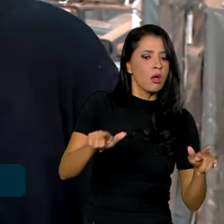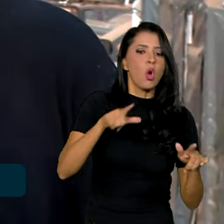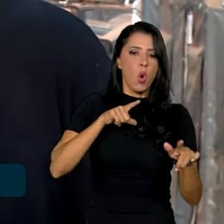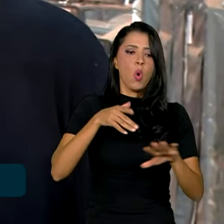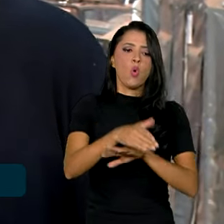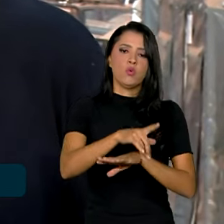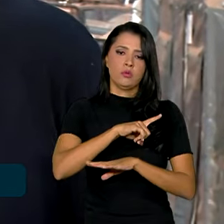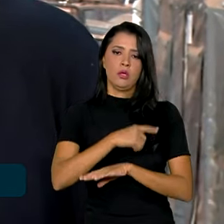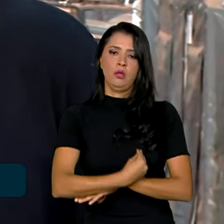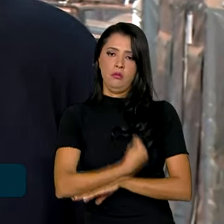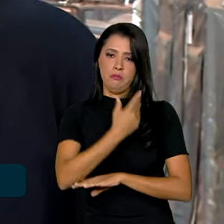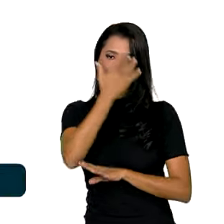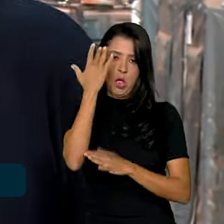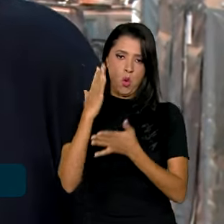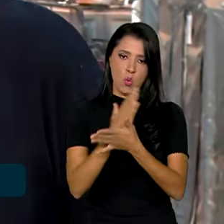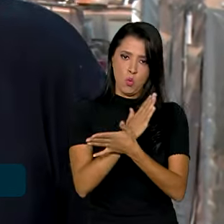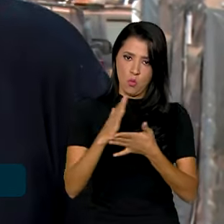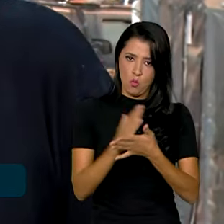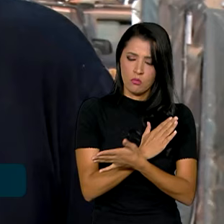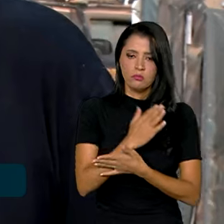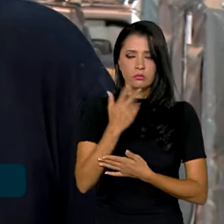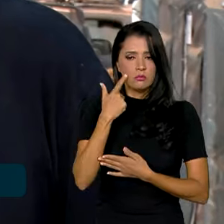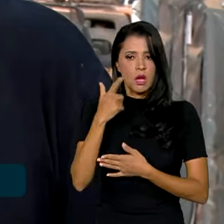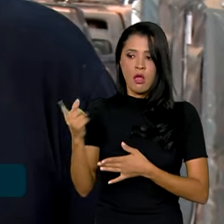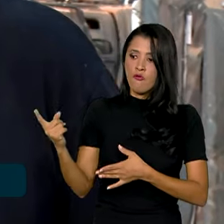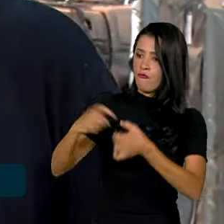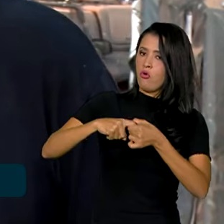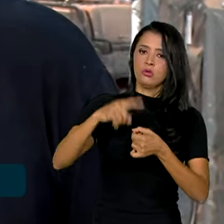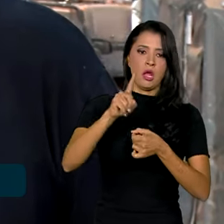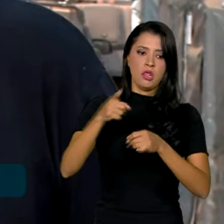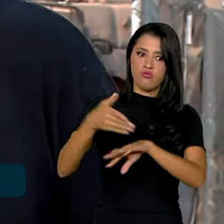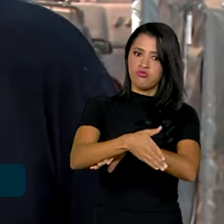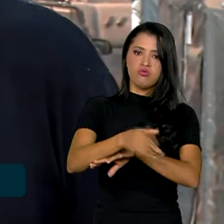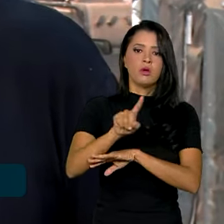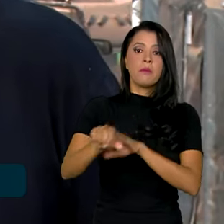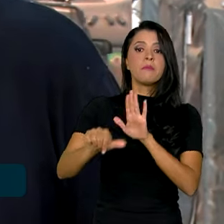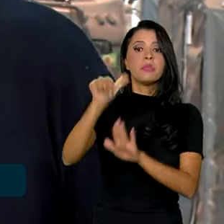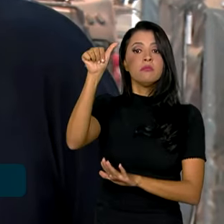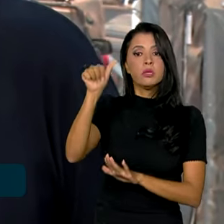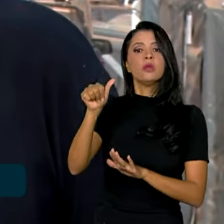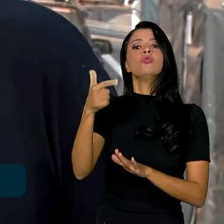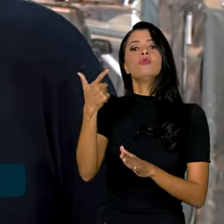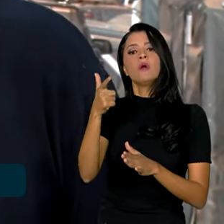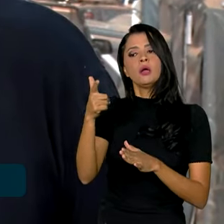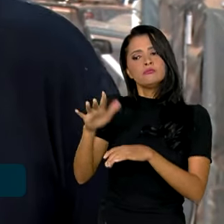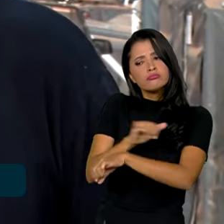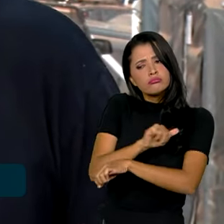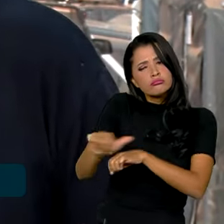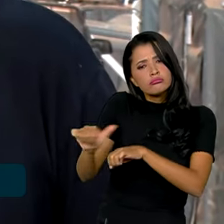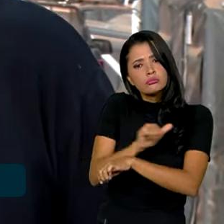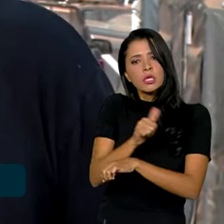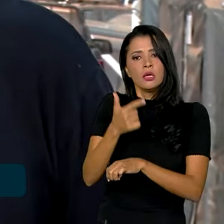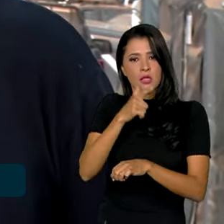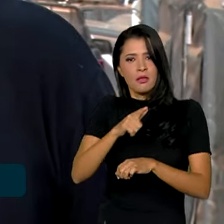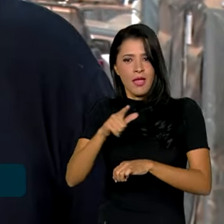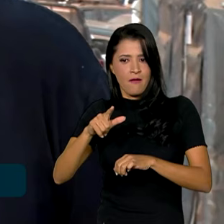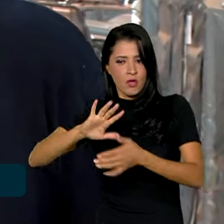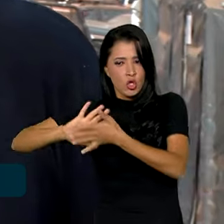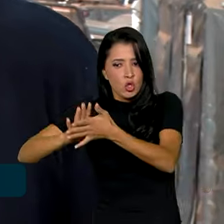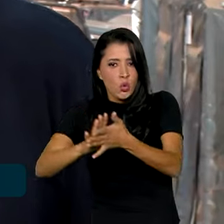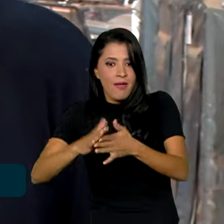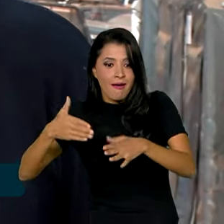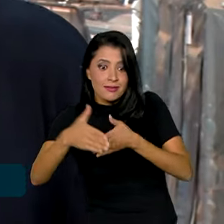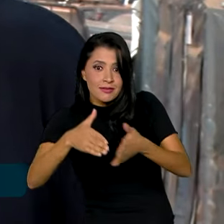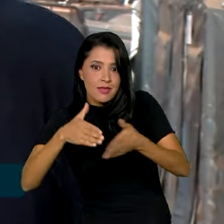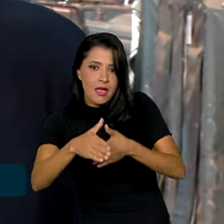reside algumas pessoas. Para não haver reocupação do território, primeiro a gente vai criar algumas destruição, destruir alguns